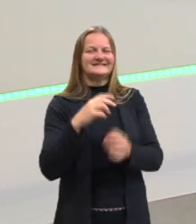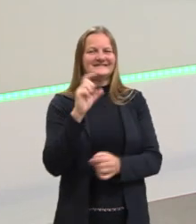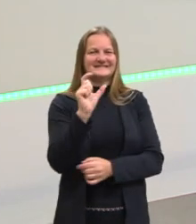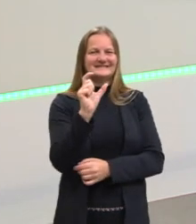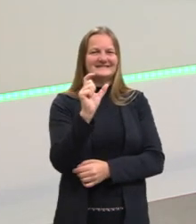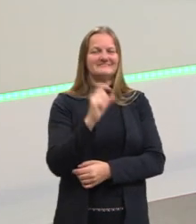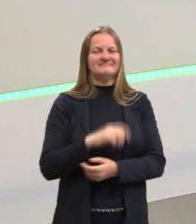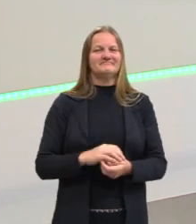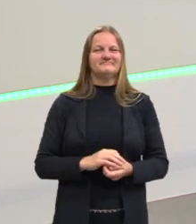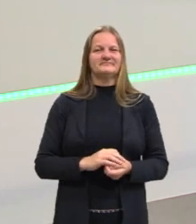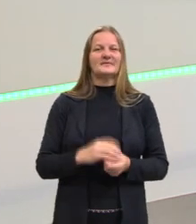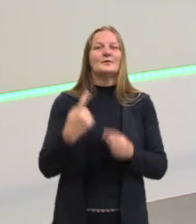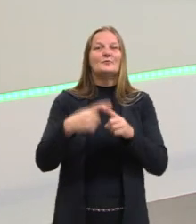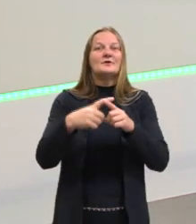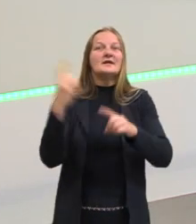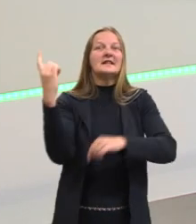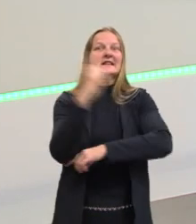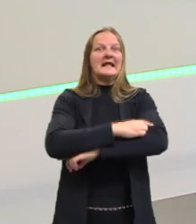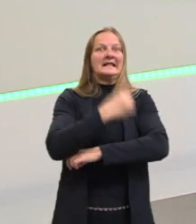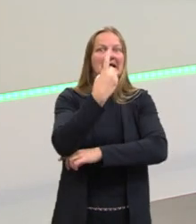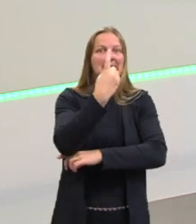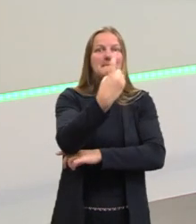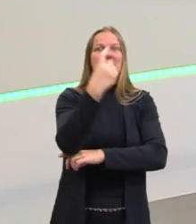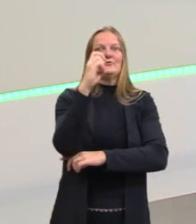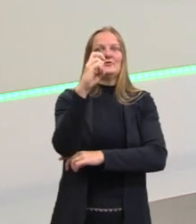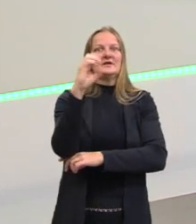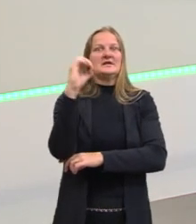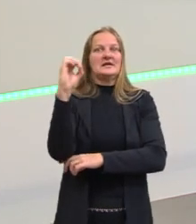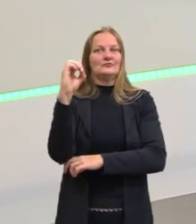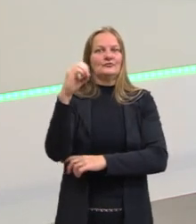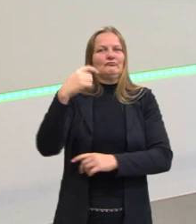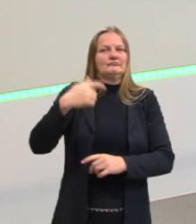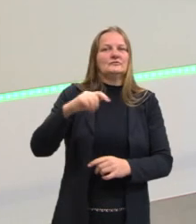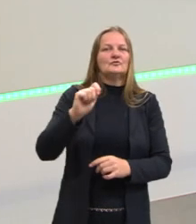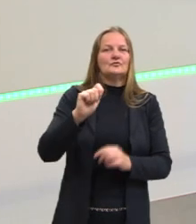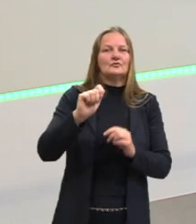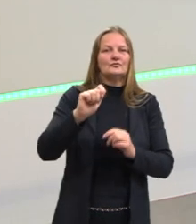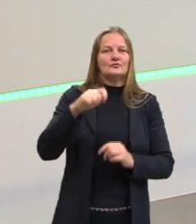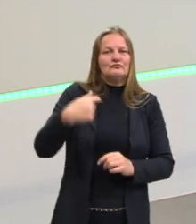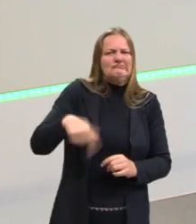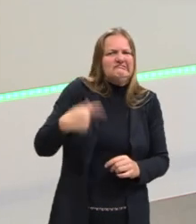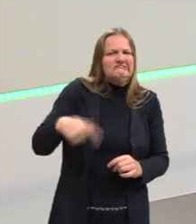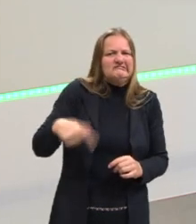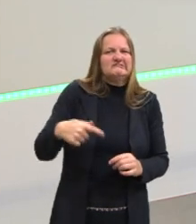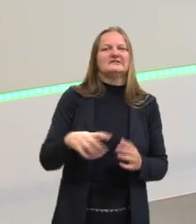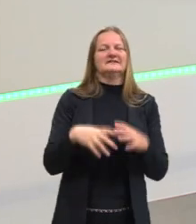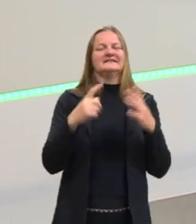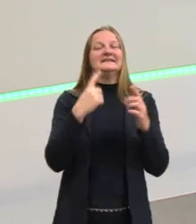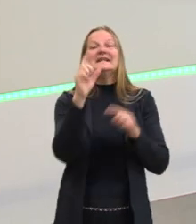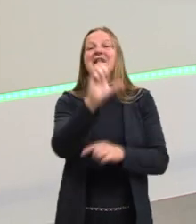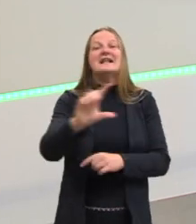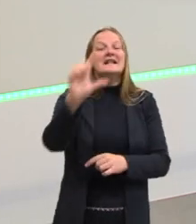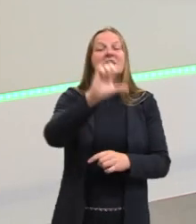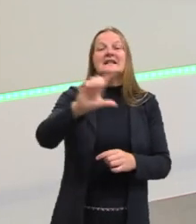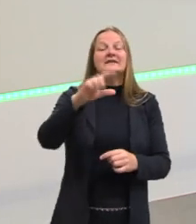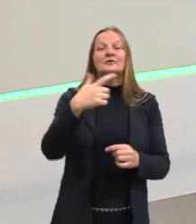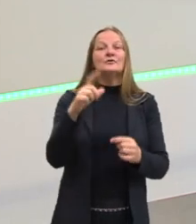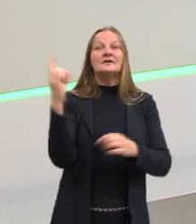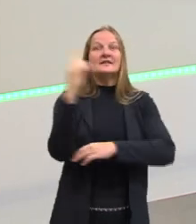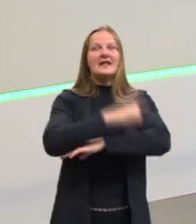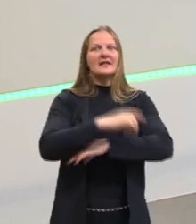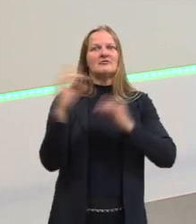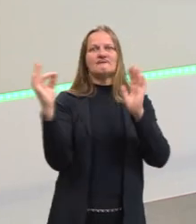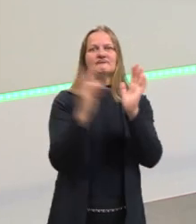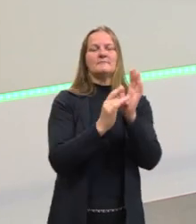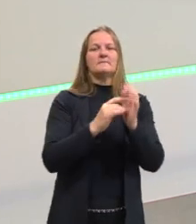por causa dessa data. 1500 nós utilizamos. Lembrando que na literatura não existe uma data definida. Ninguém